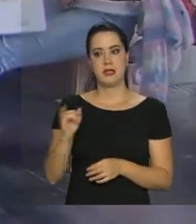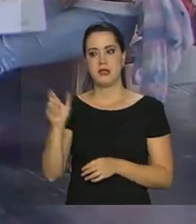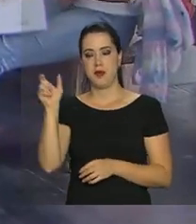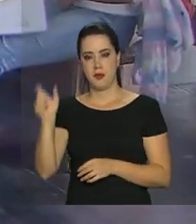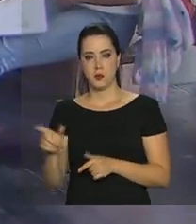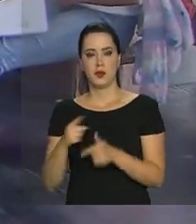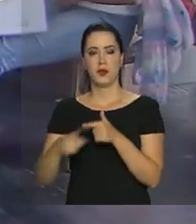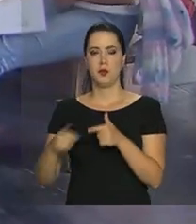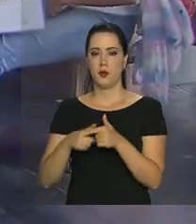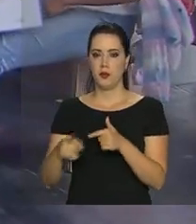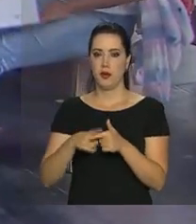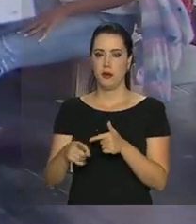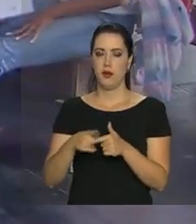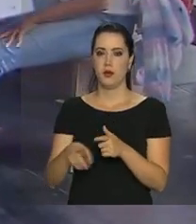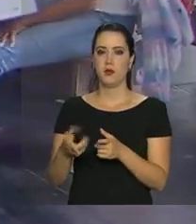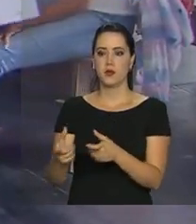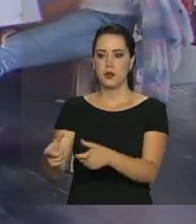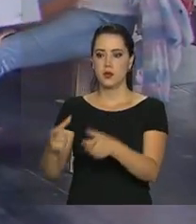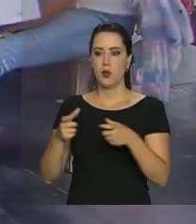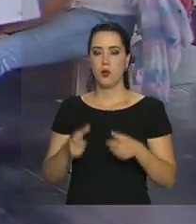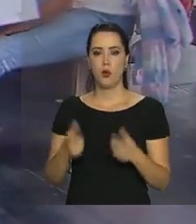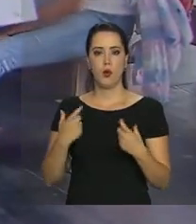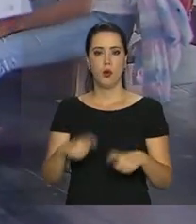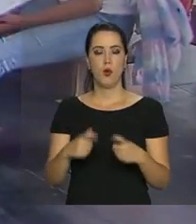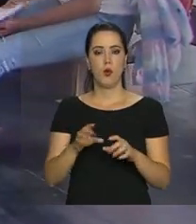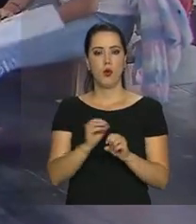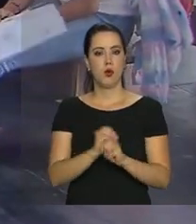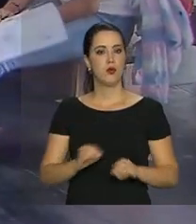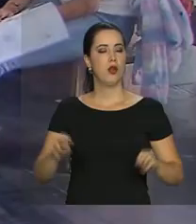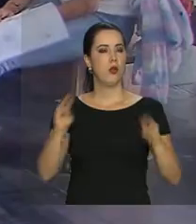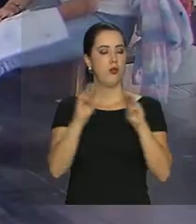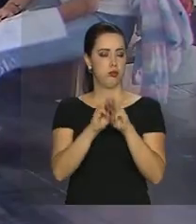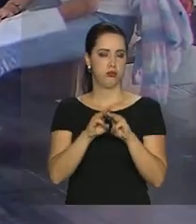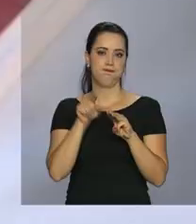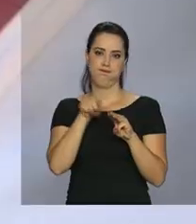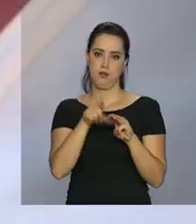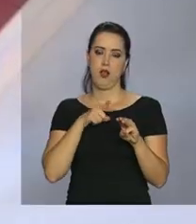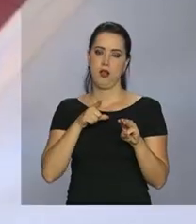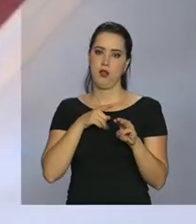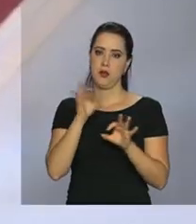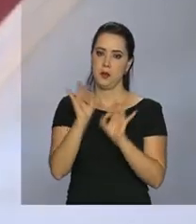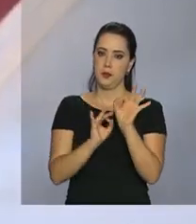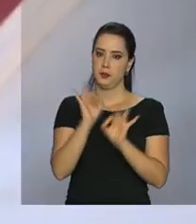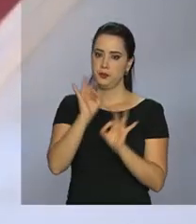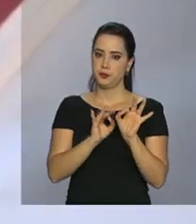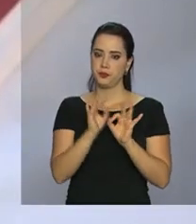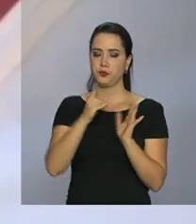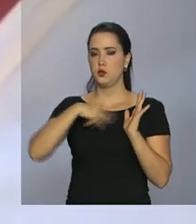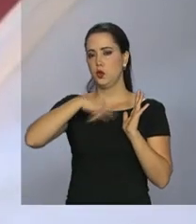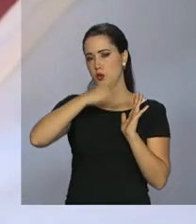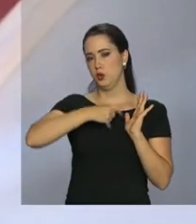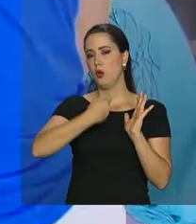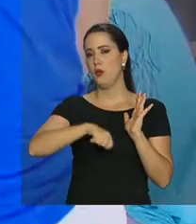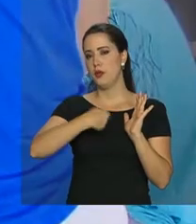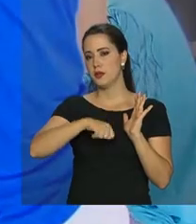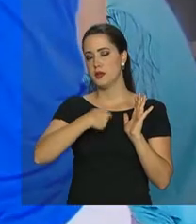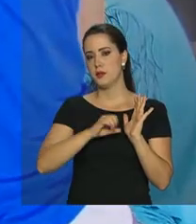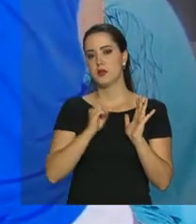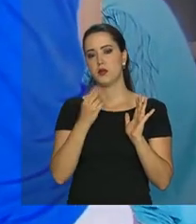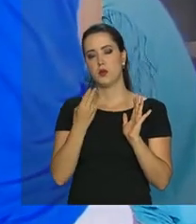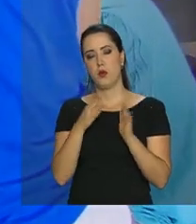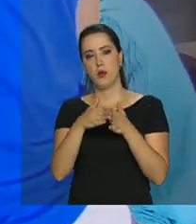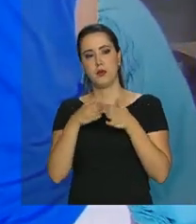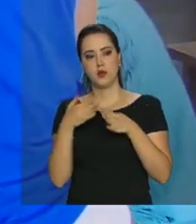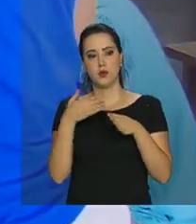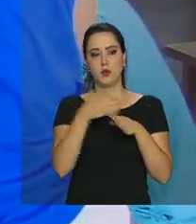vulnerabilidade são encaminhadas para as agências internacionais ligadas às Nações Unidas, que providenciam os atos necessários ou para o